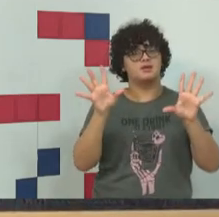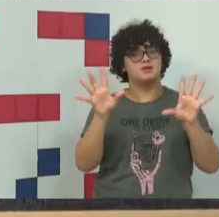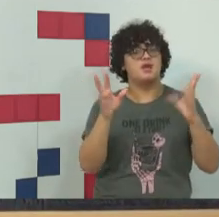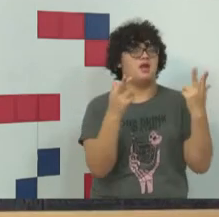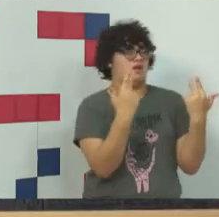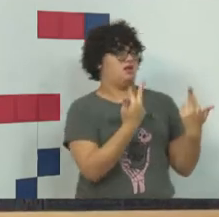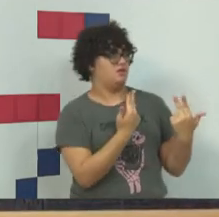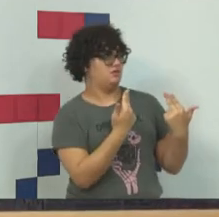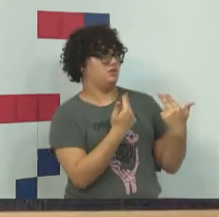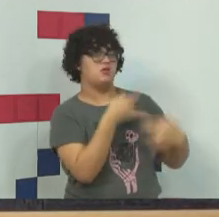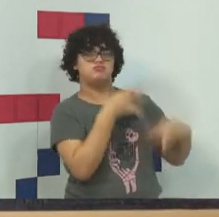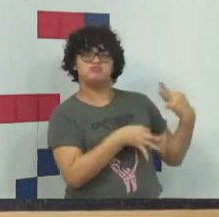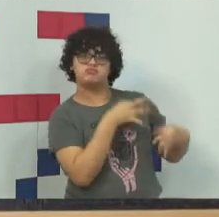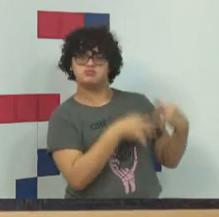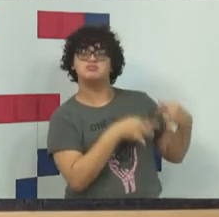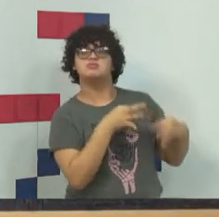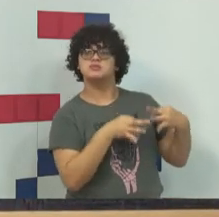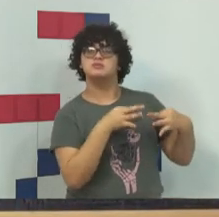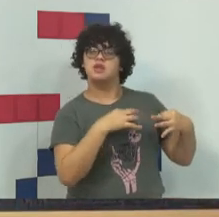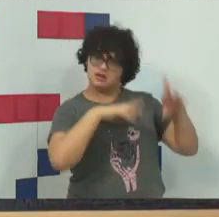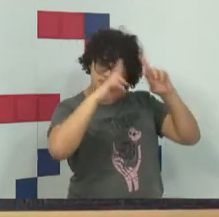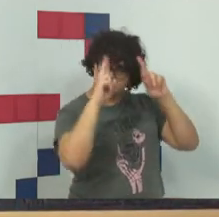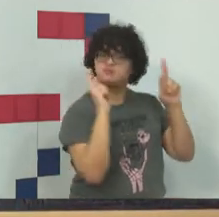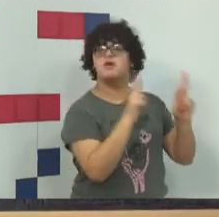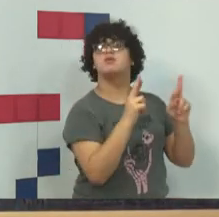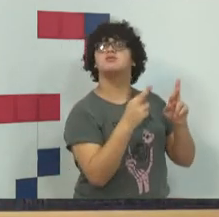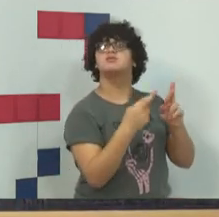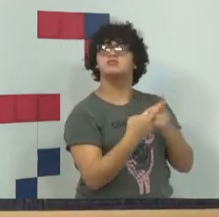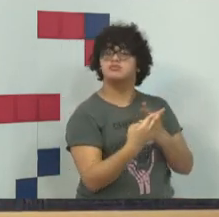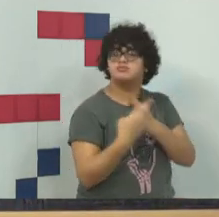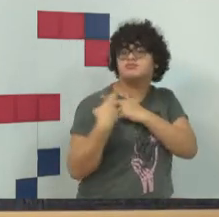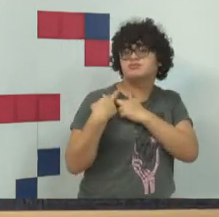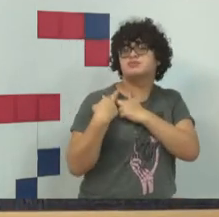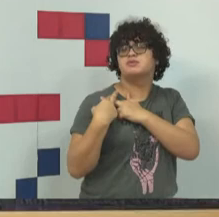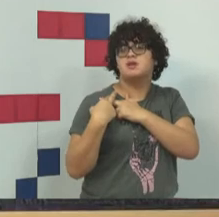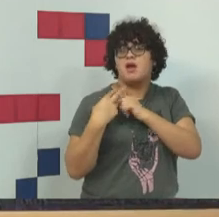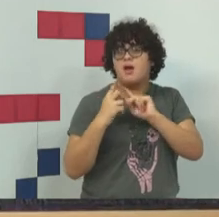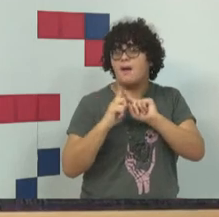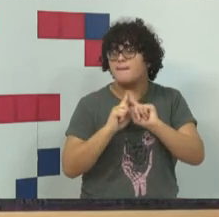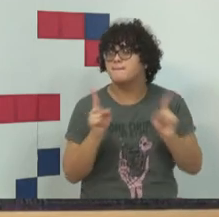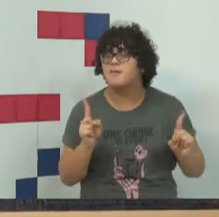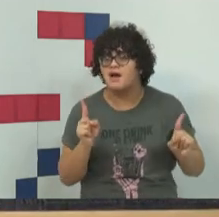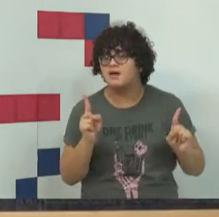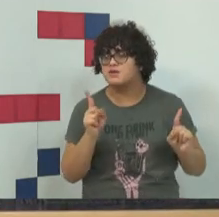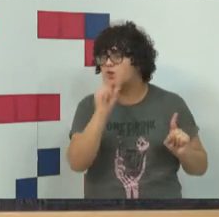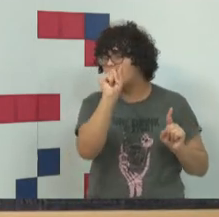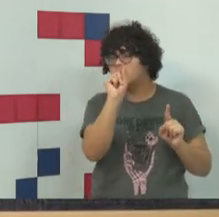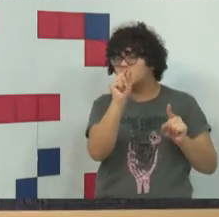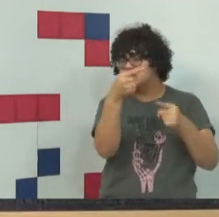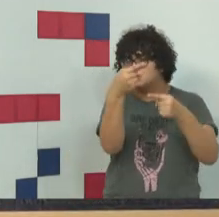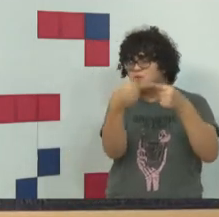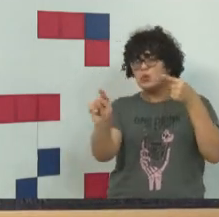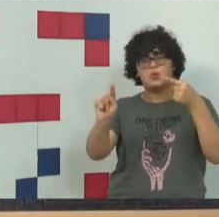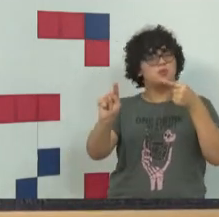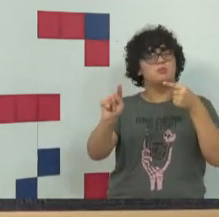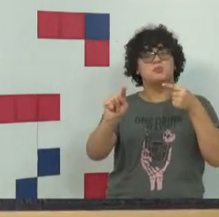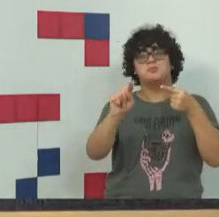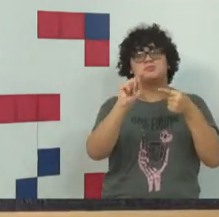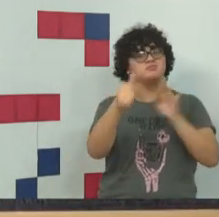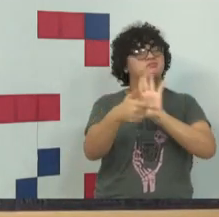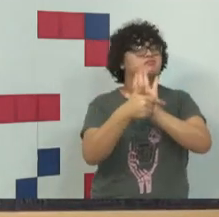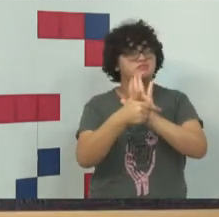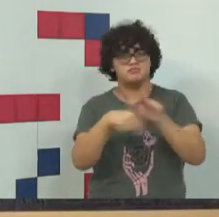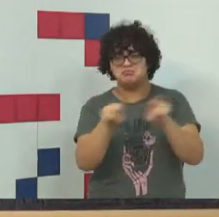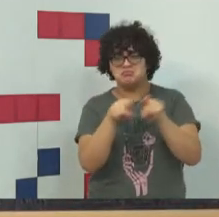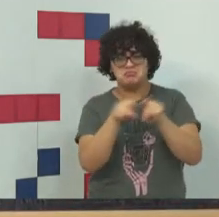juridicagem, com responsabilidade, mas não rima com criminalidade, menos ainda